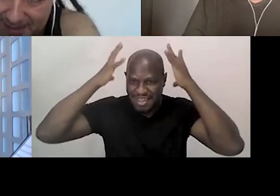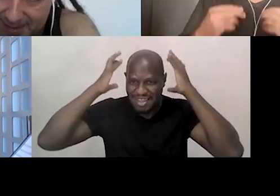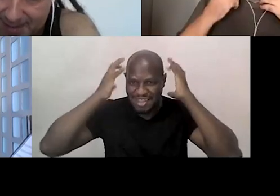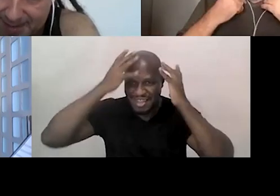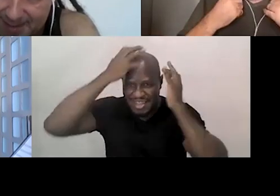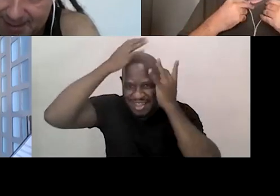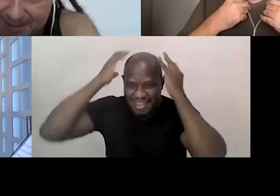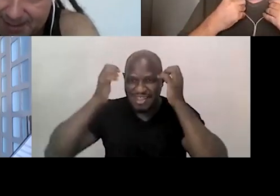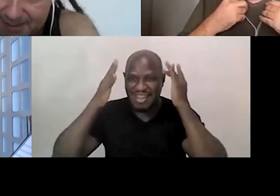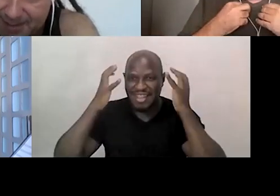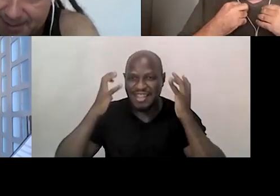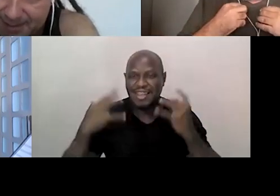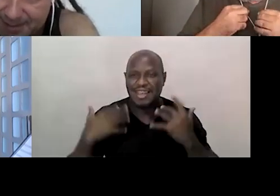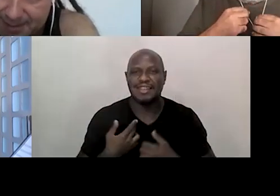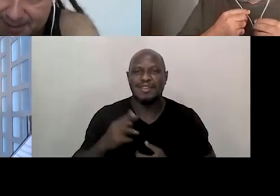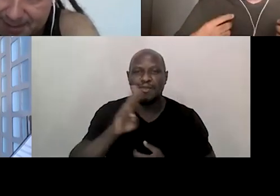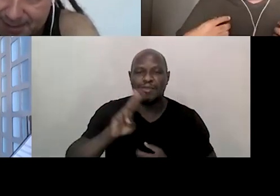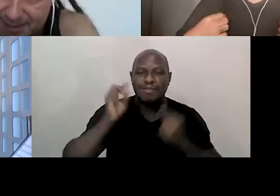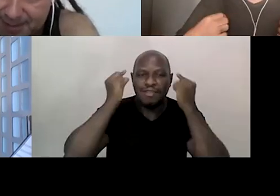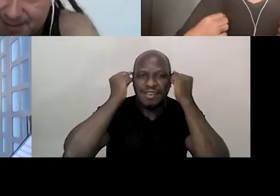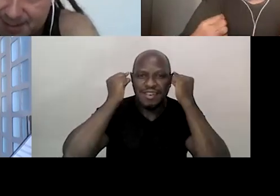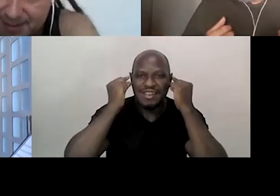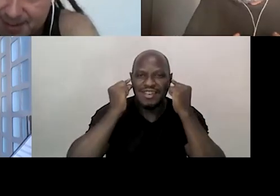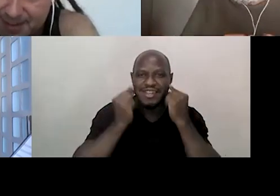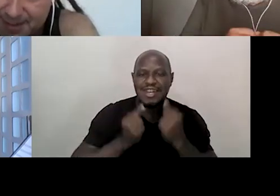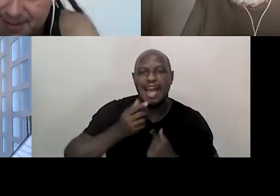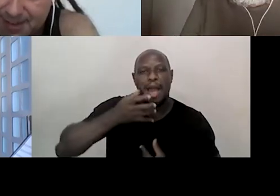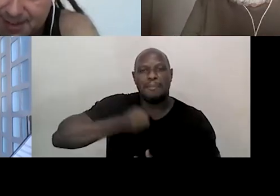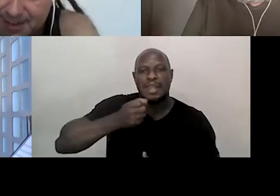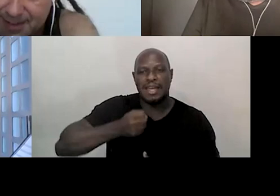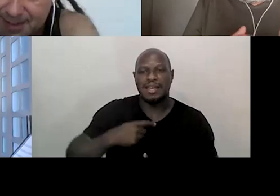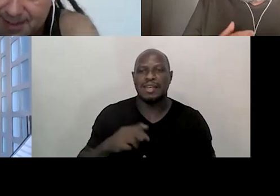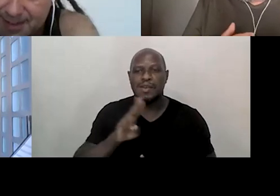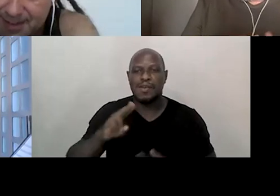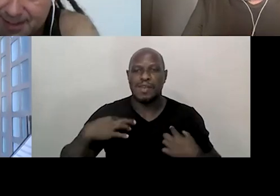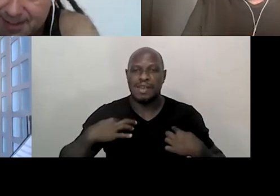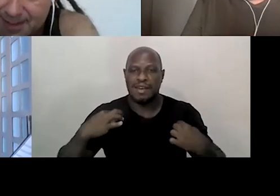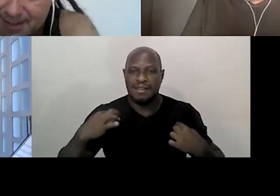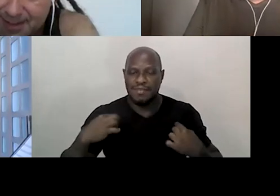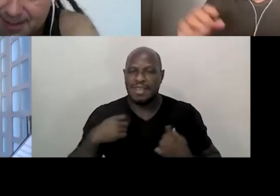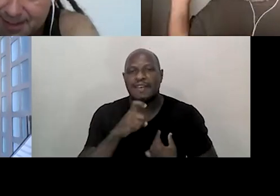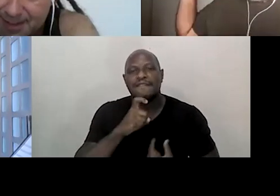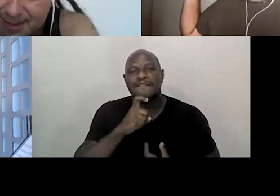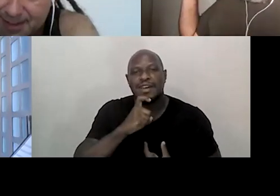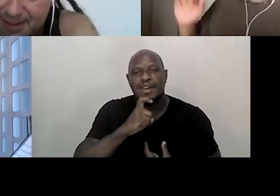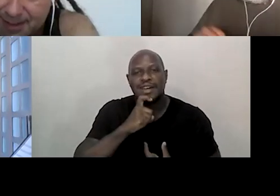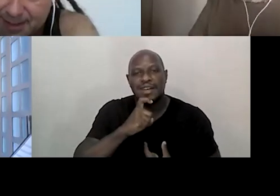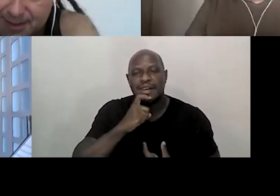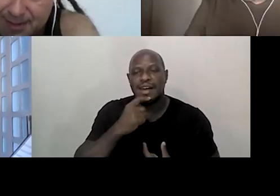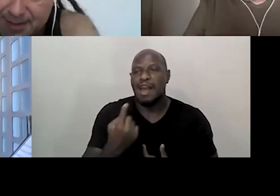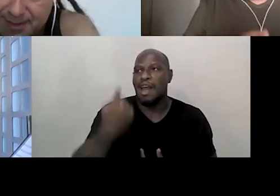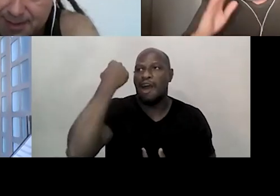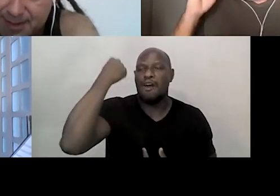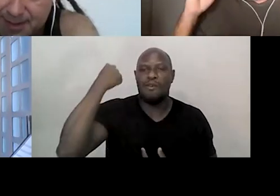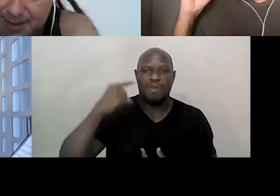uso fone de ouvidos com fio branco e estou com a camisa verde. Ao fundo eu tenho uma